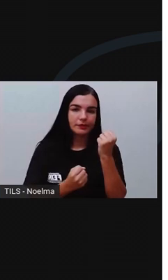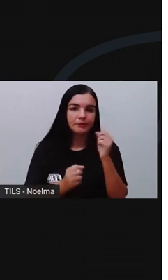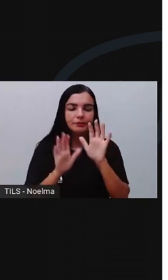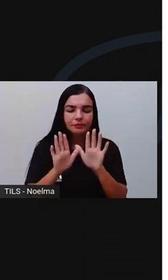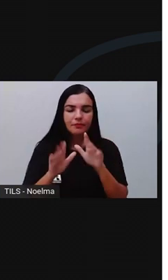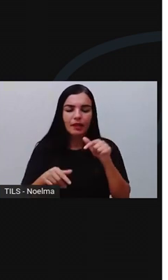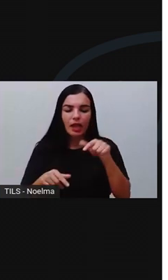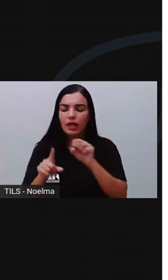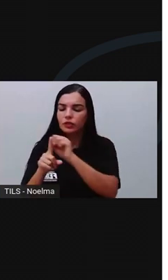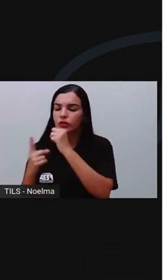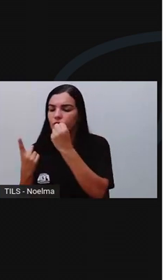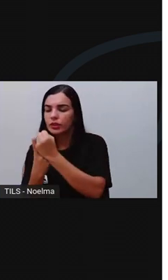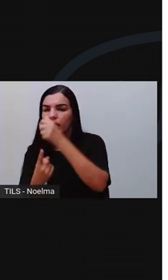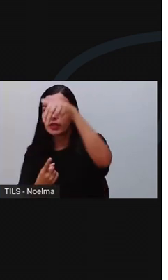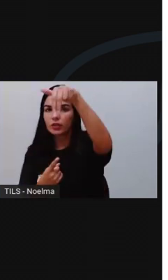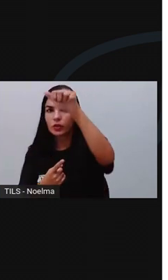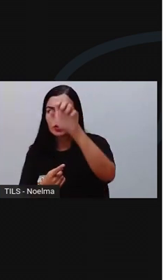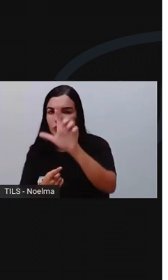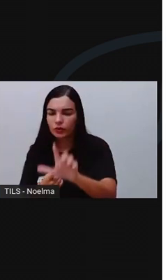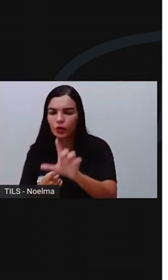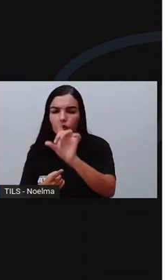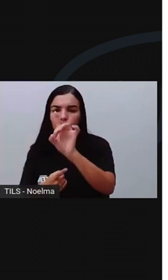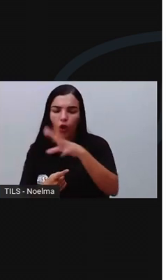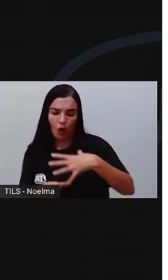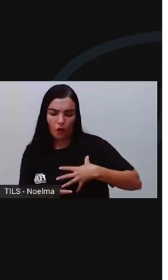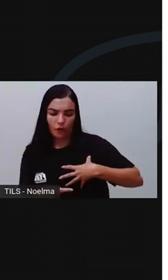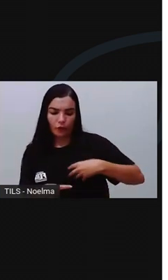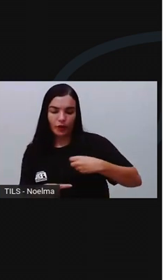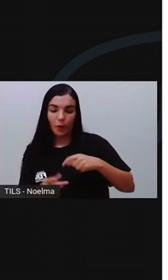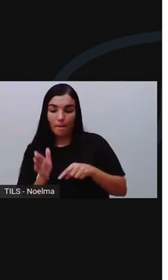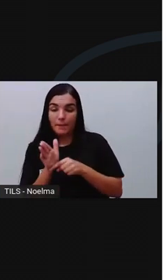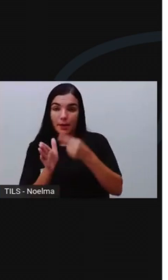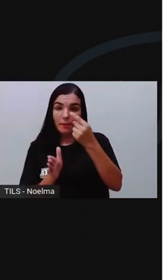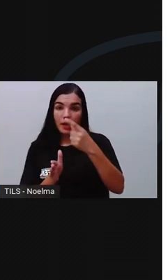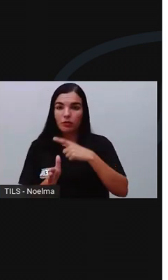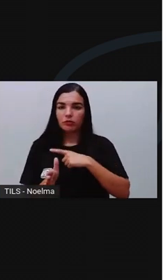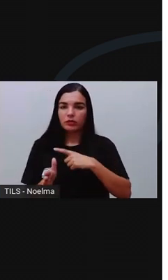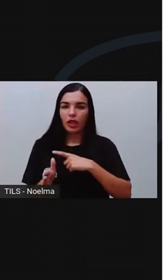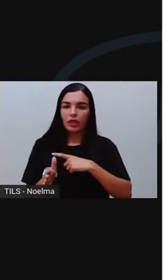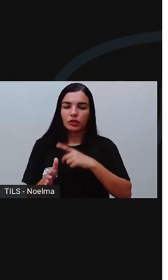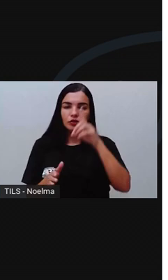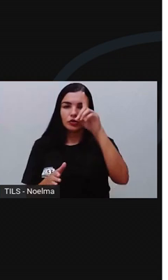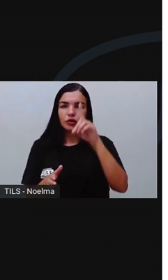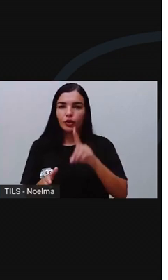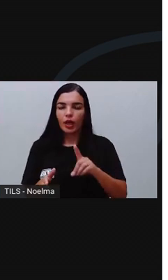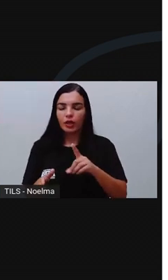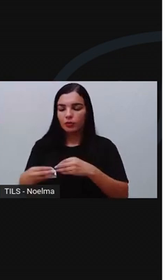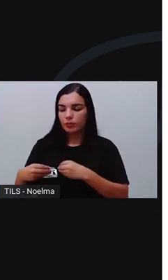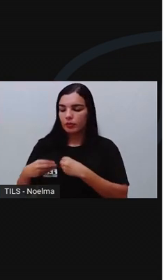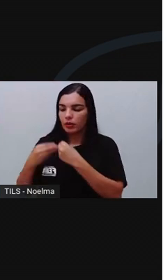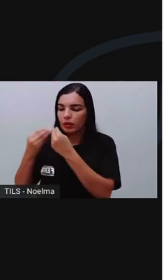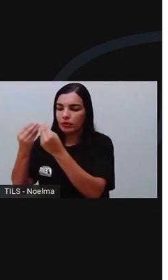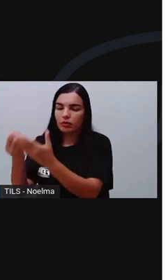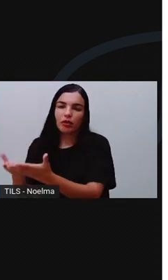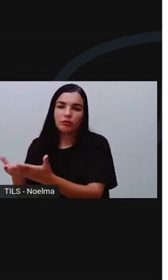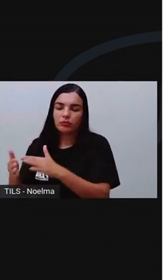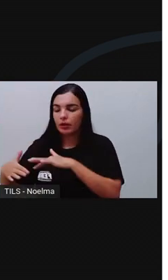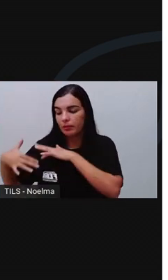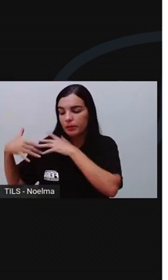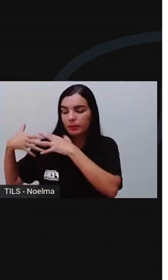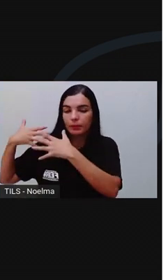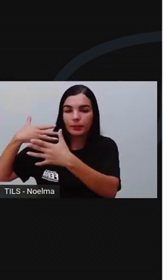apenas o filho mais velho tinha o direito à herança. Todas as propriedades lhe eram transmitidas. Esse